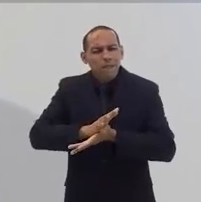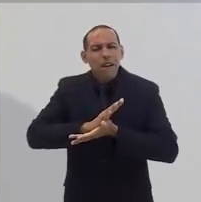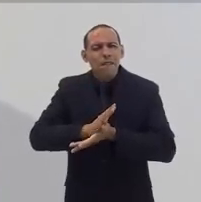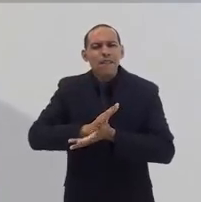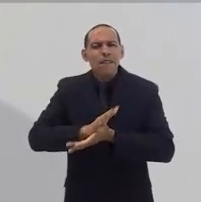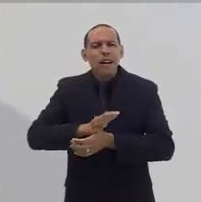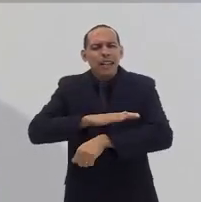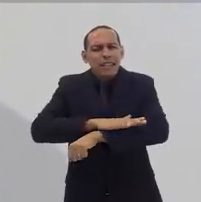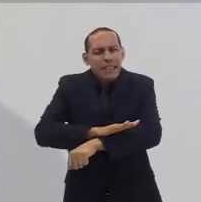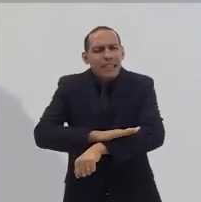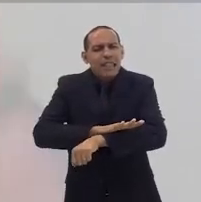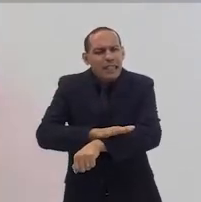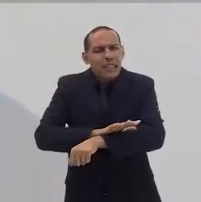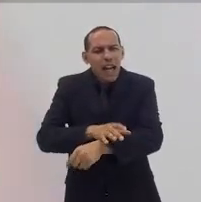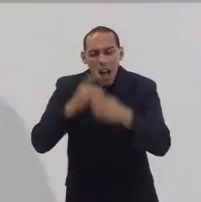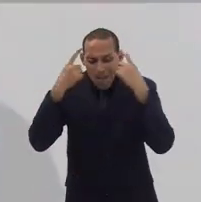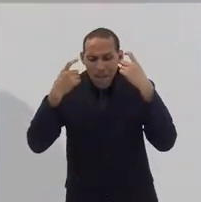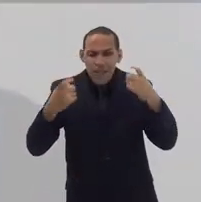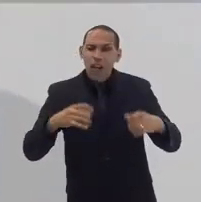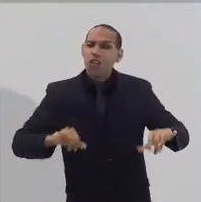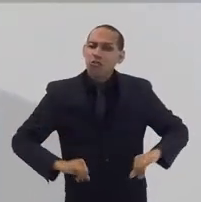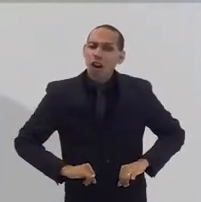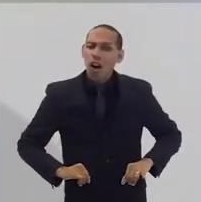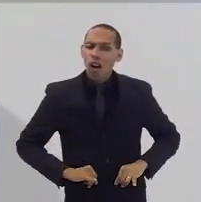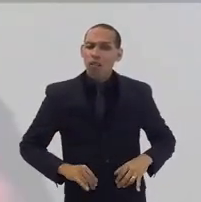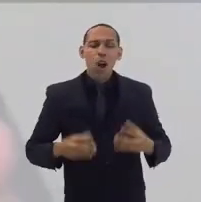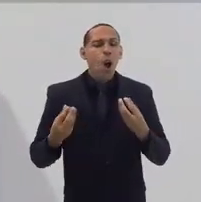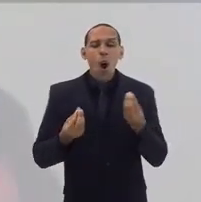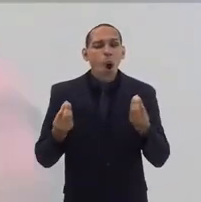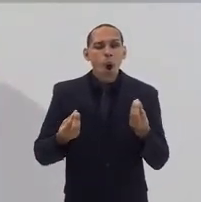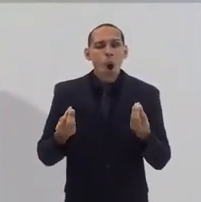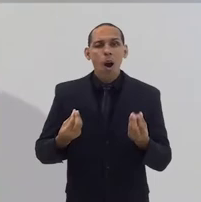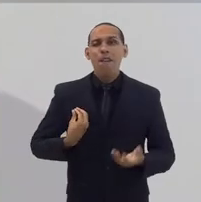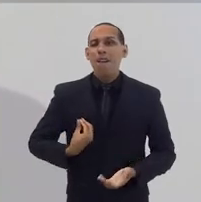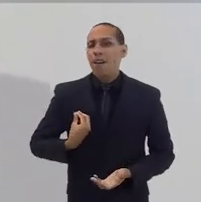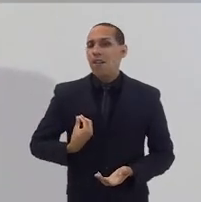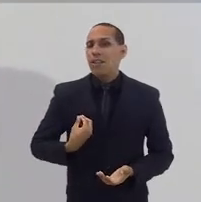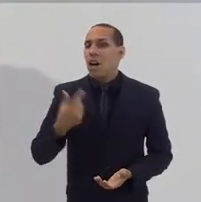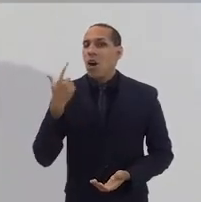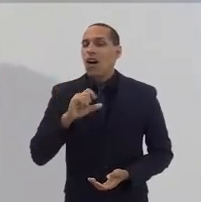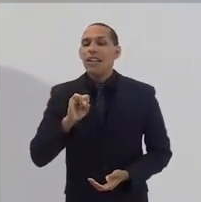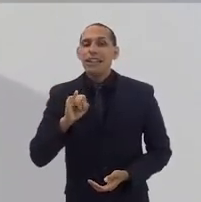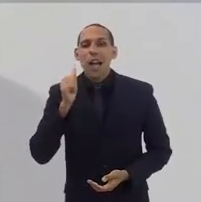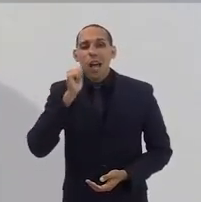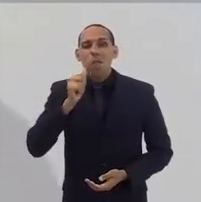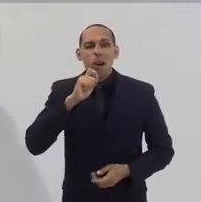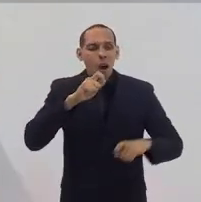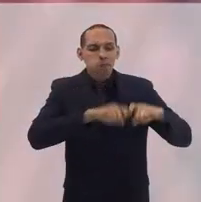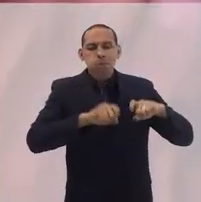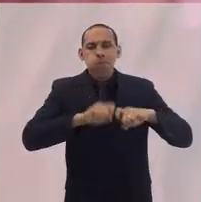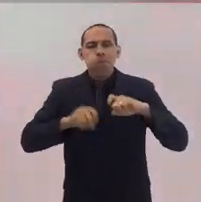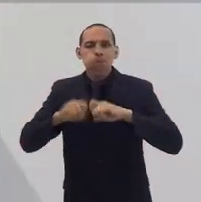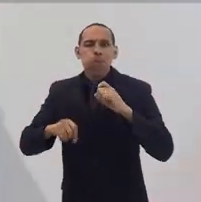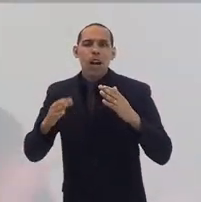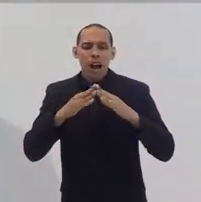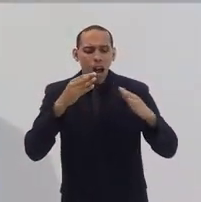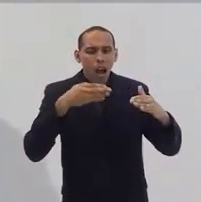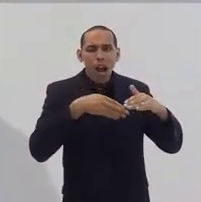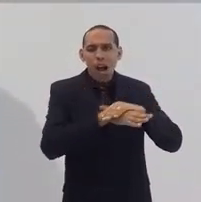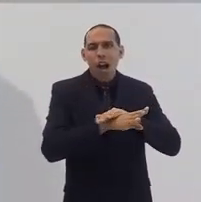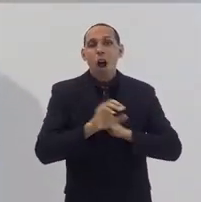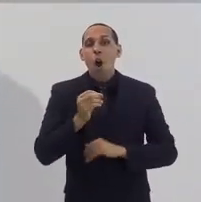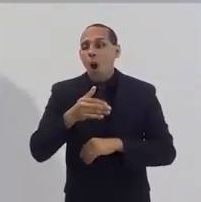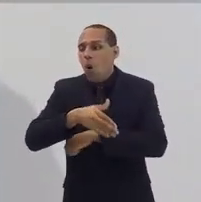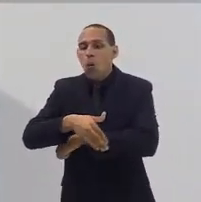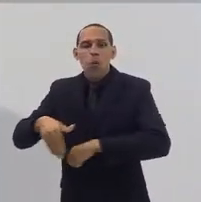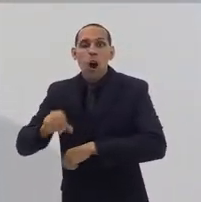discriminação e violência? Como a vida vai se realizar se mulheres são violentadas dentro de casa, assediadas na rua,